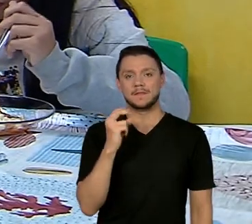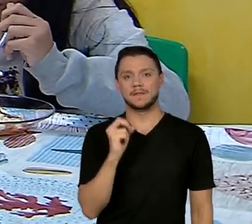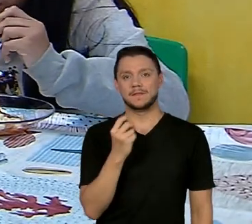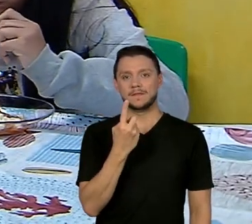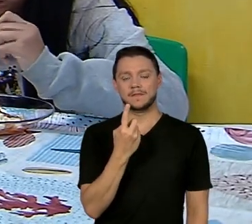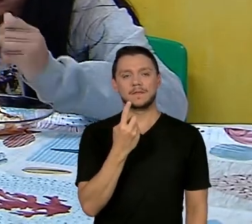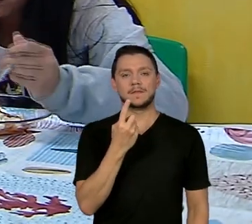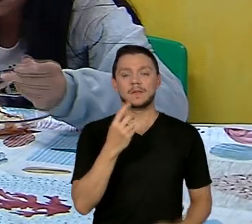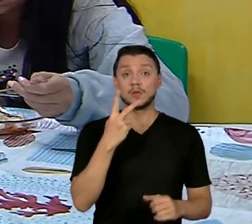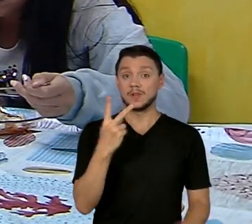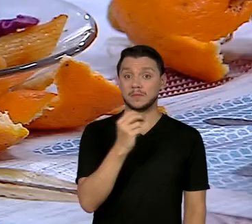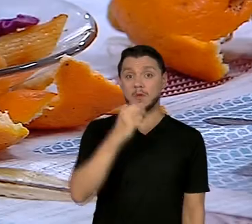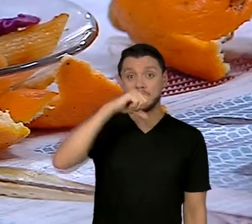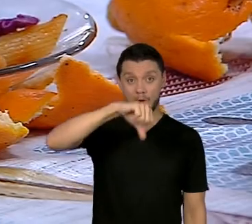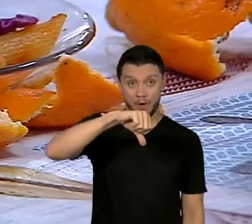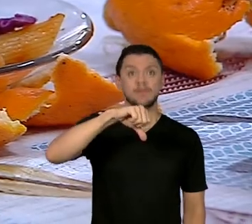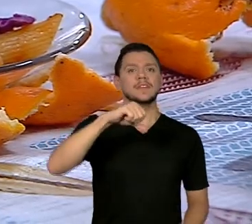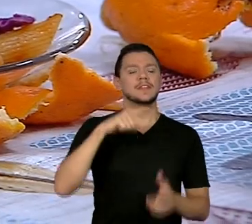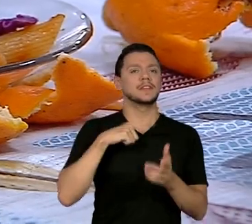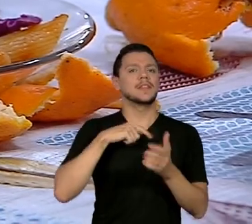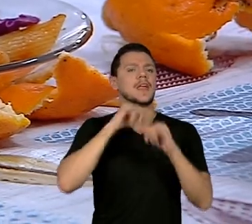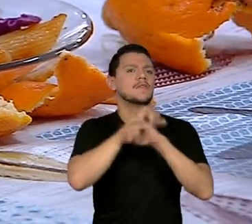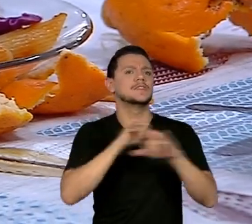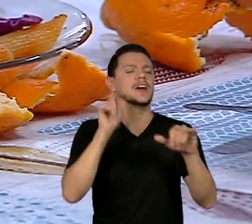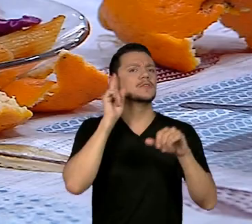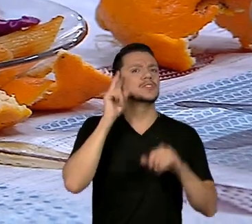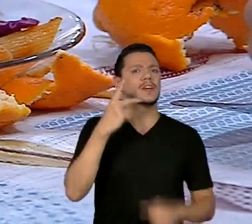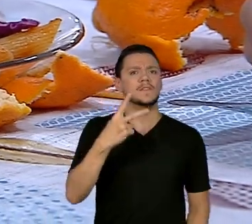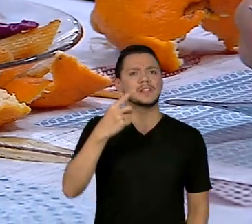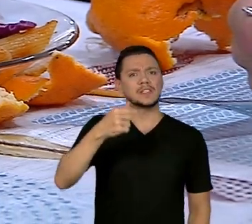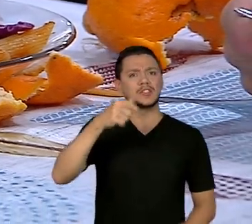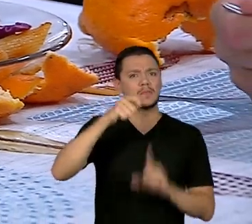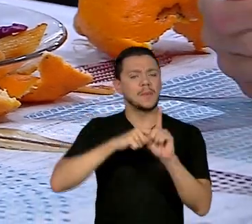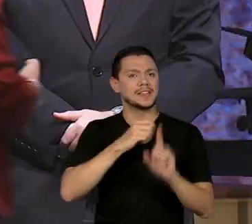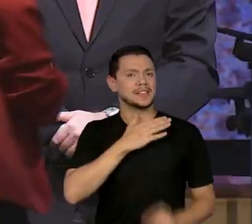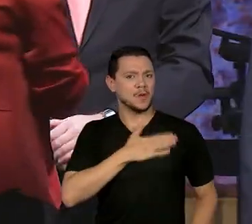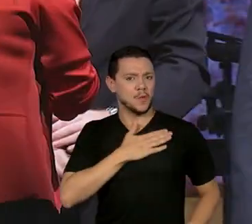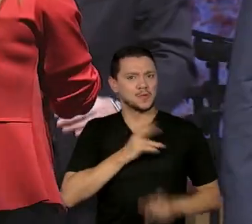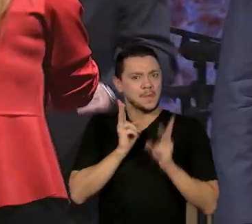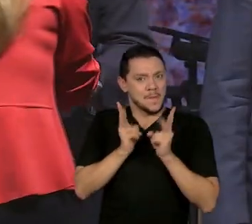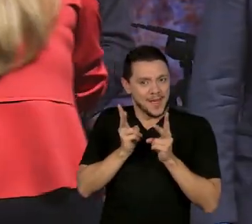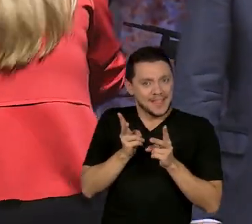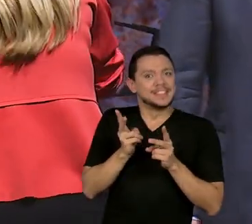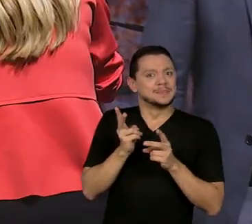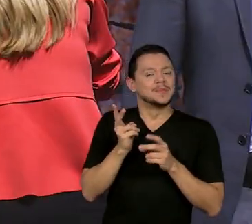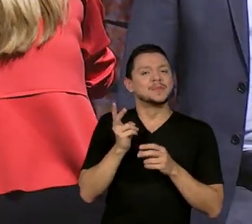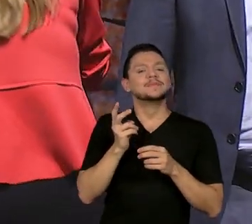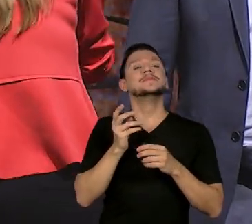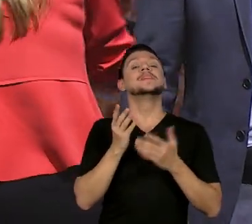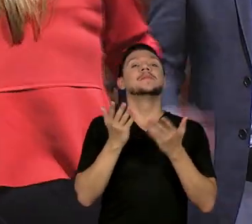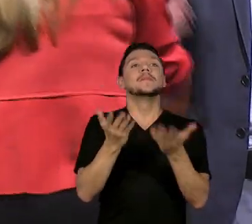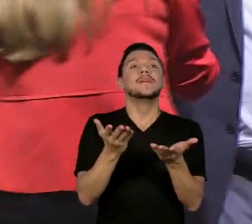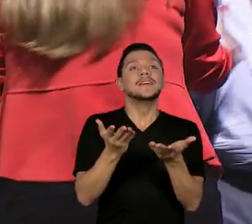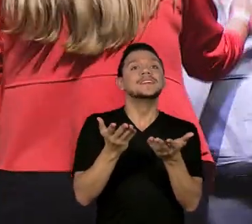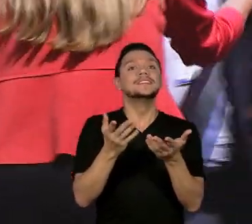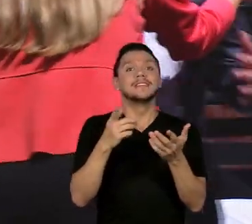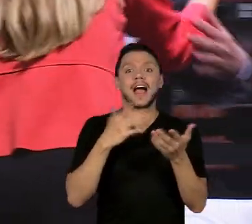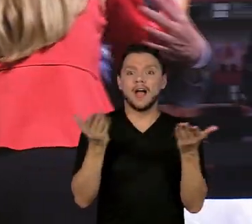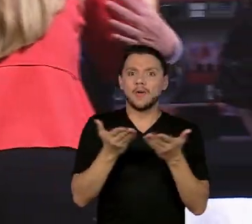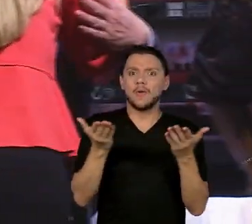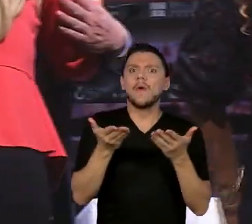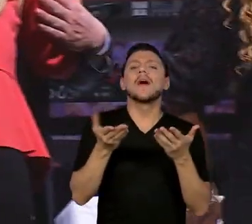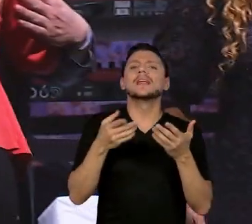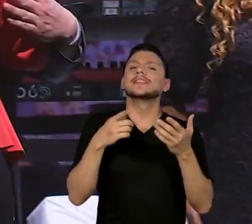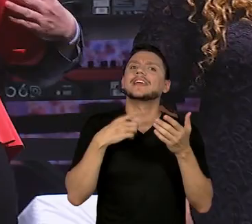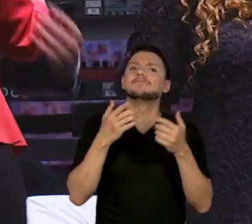dia 27 de agosto daquele mesmo ano, e ter agora, só neste ano, a estreia das nutricionistas. Mas nunca